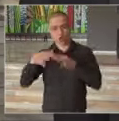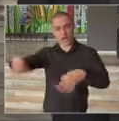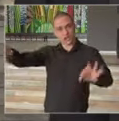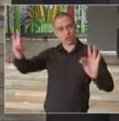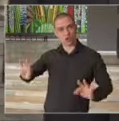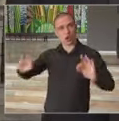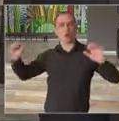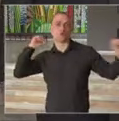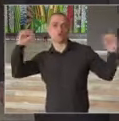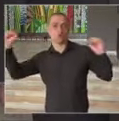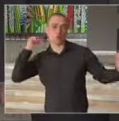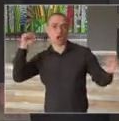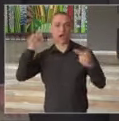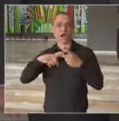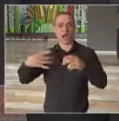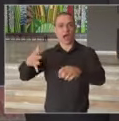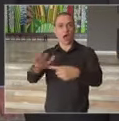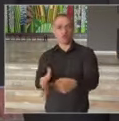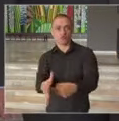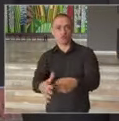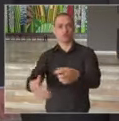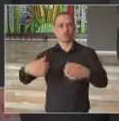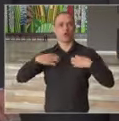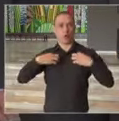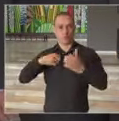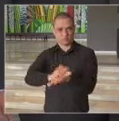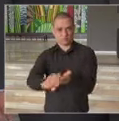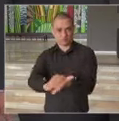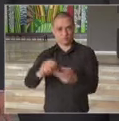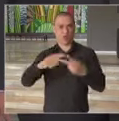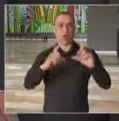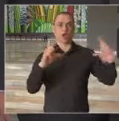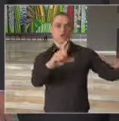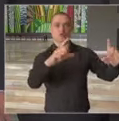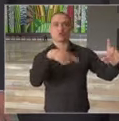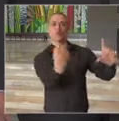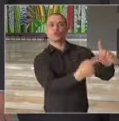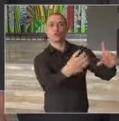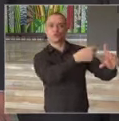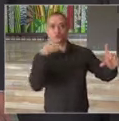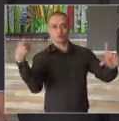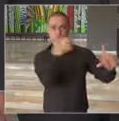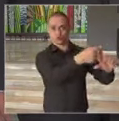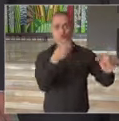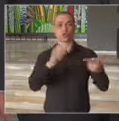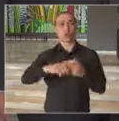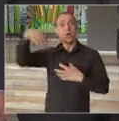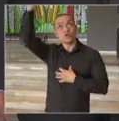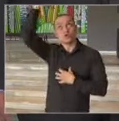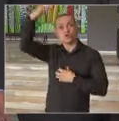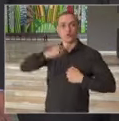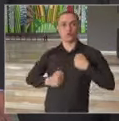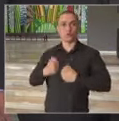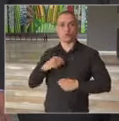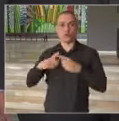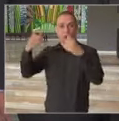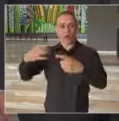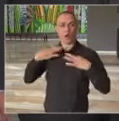toalhas, máquinas de lavar, micro-ondas, instalação de chuveiros elétricos e guarda-volumes.